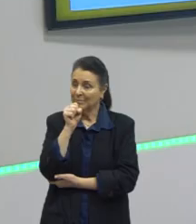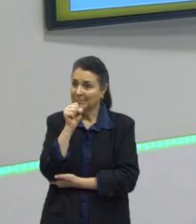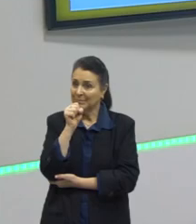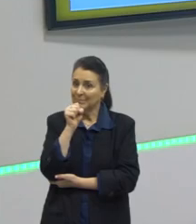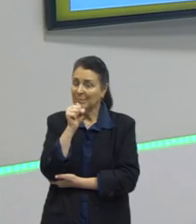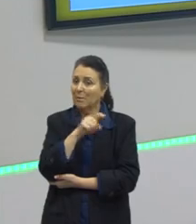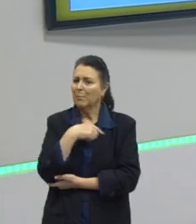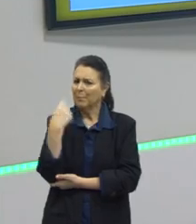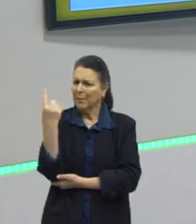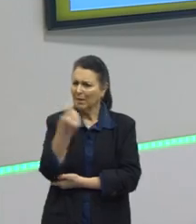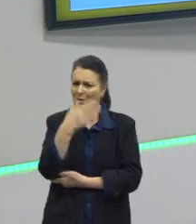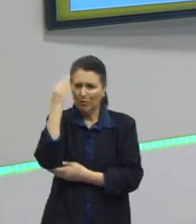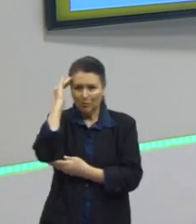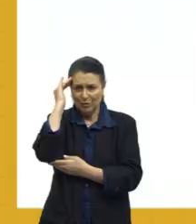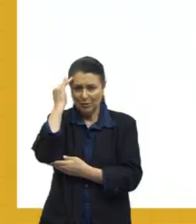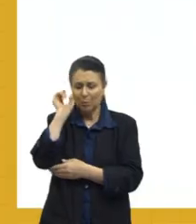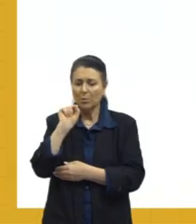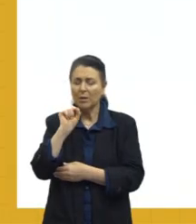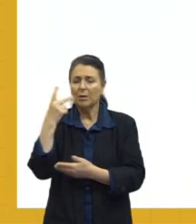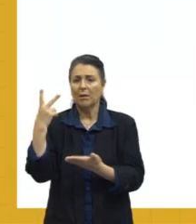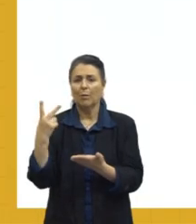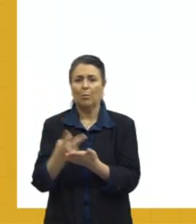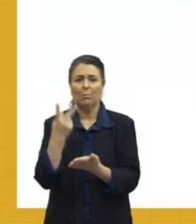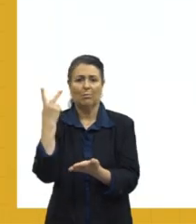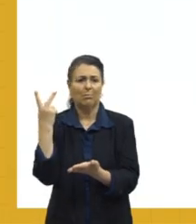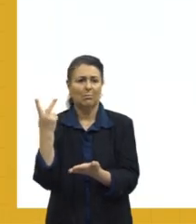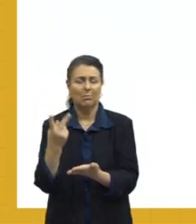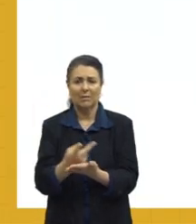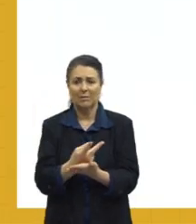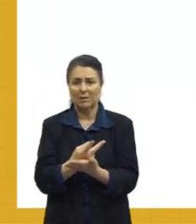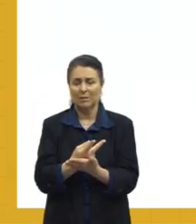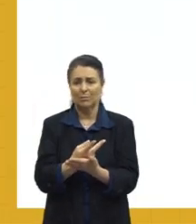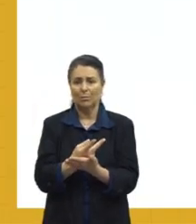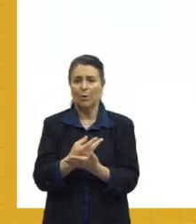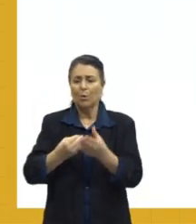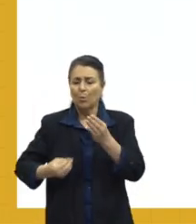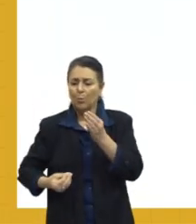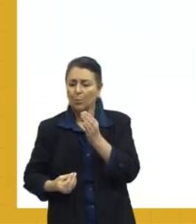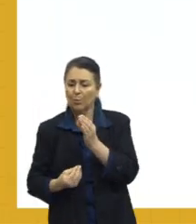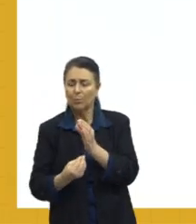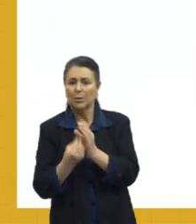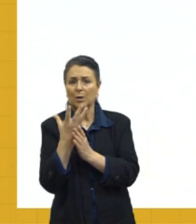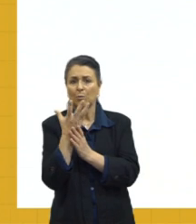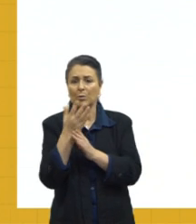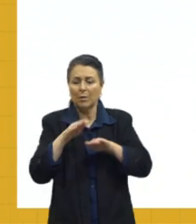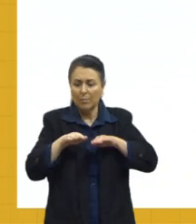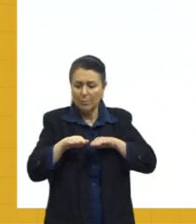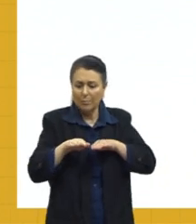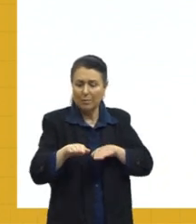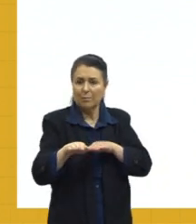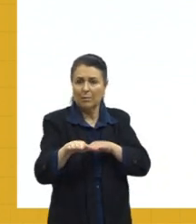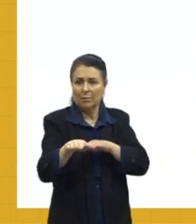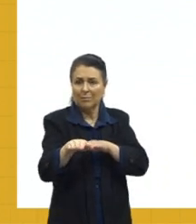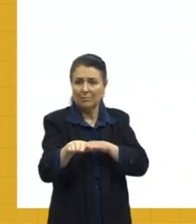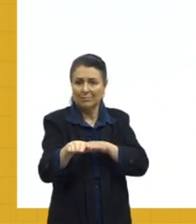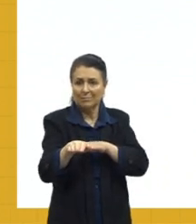pra gente entender um pouco do que que tá acontecendo, né, a gênese dessas manifestações, a gênese